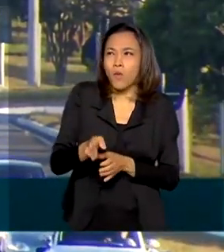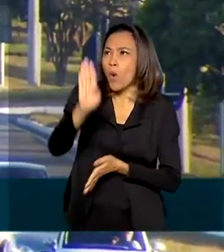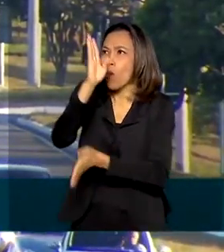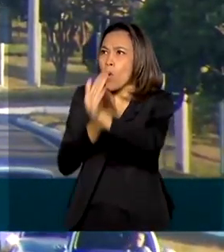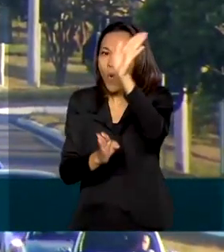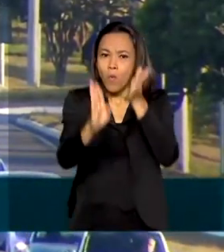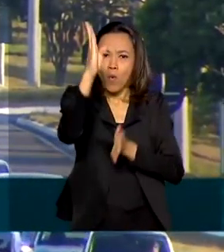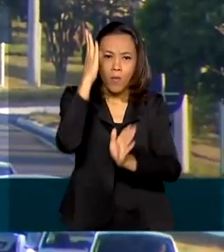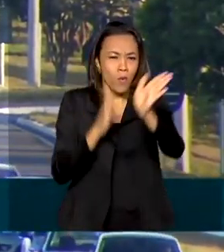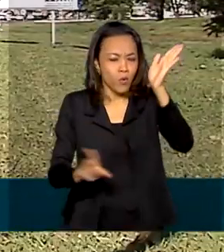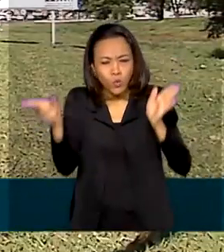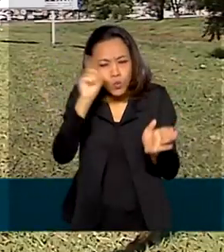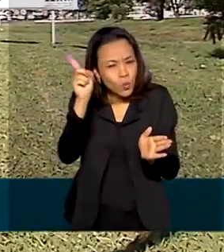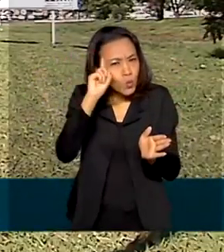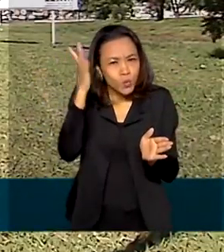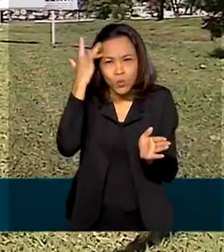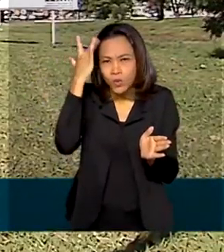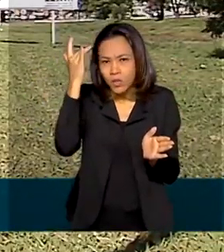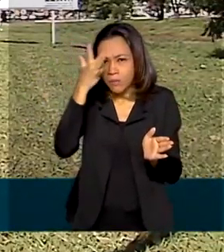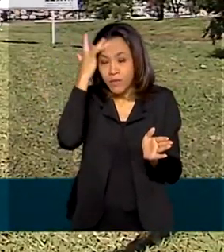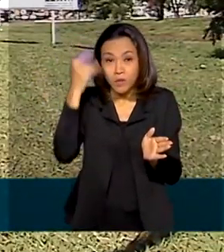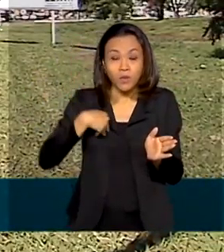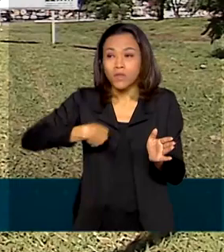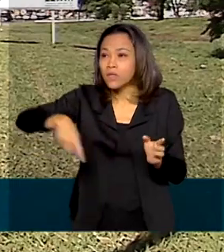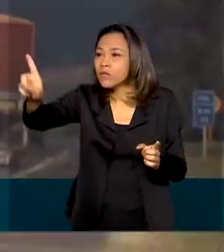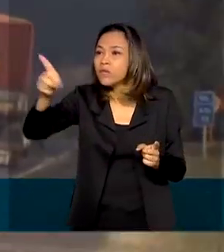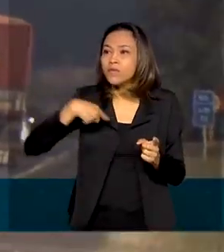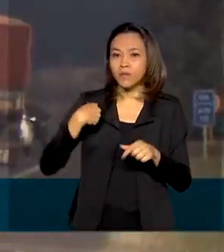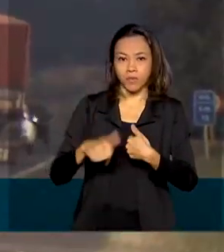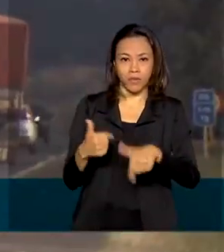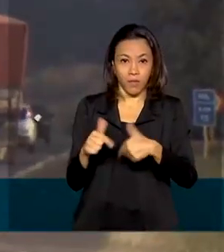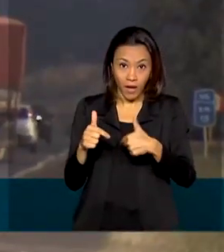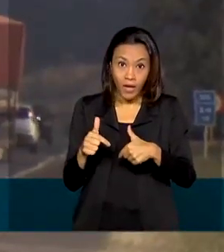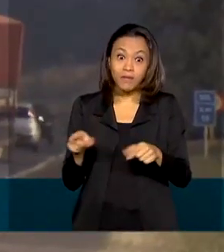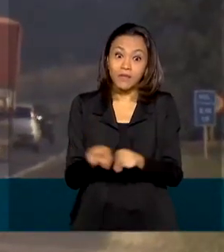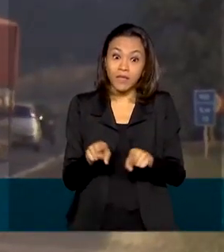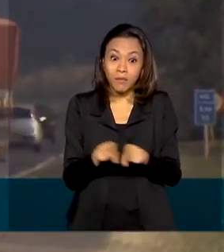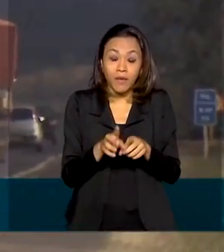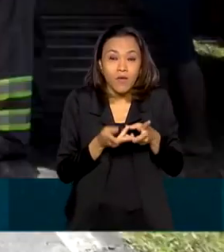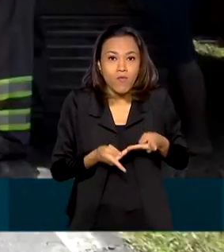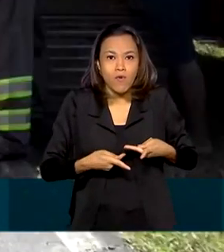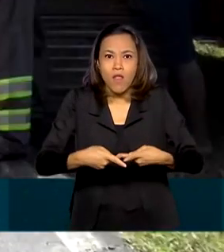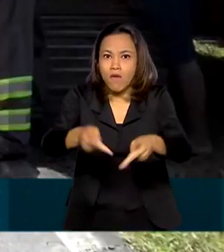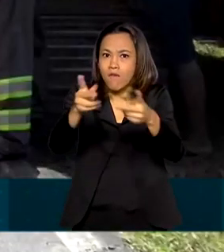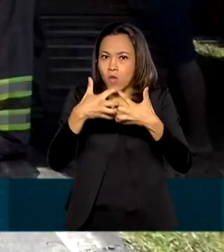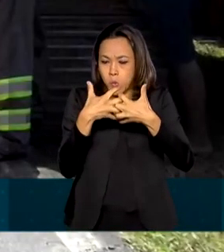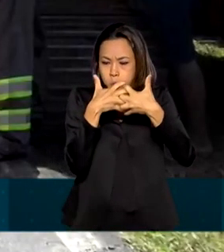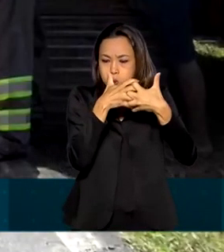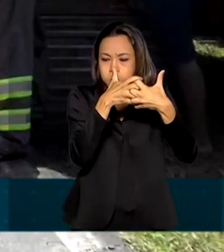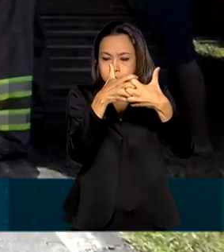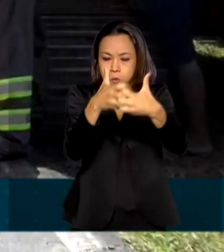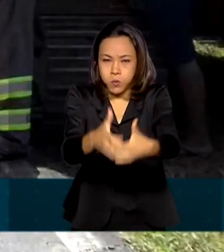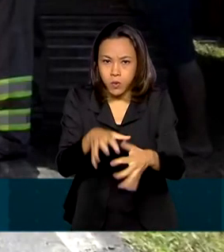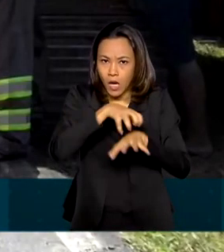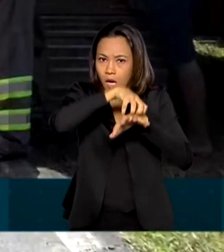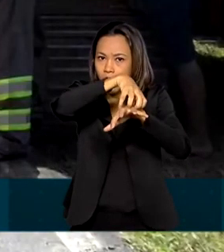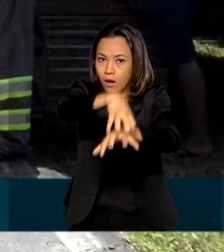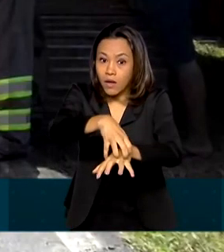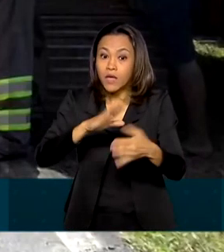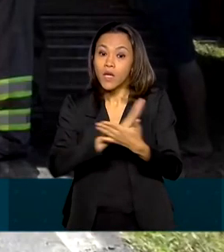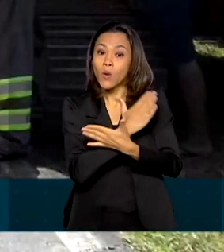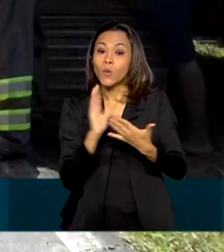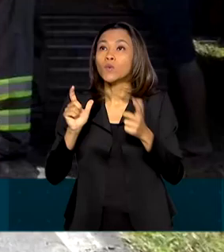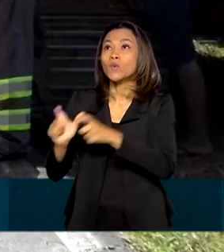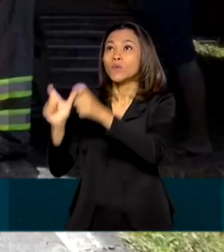circulam passageiros, trabalhadores a caminho do serviço e toneladas de cargas. E em algumas regiões, a realidade